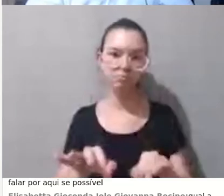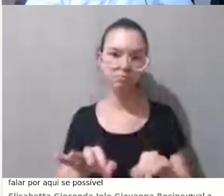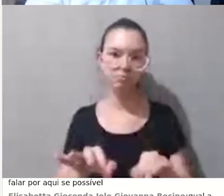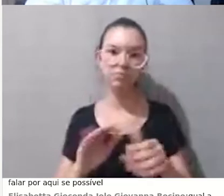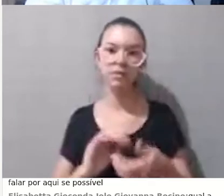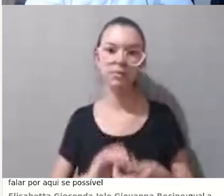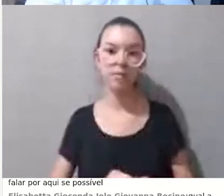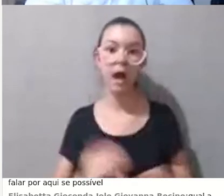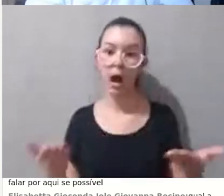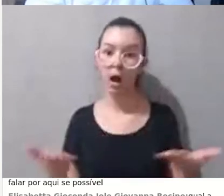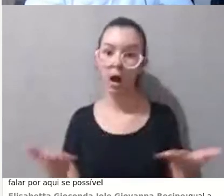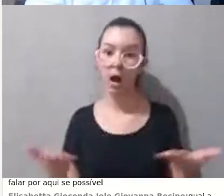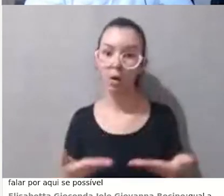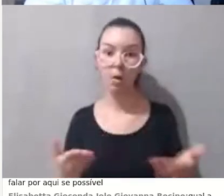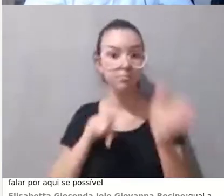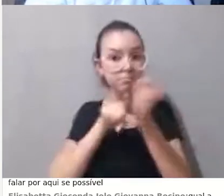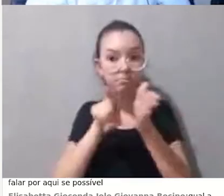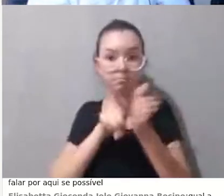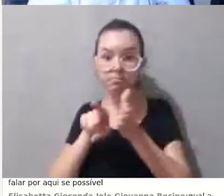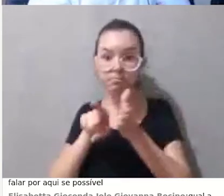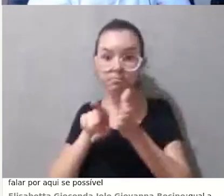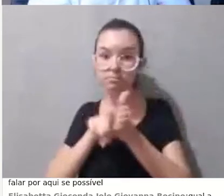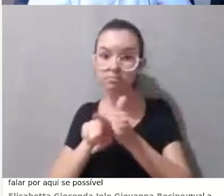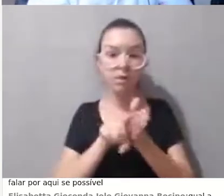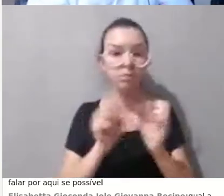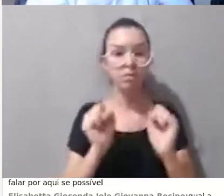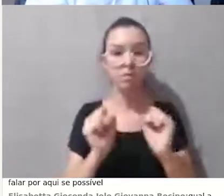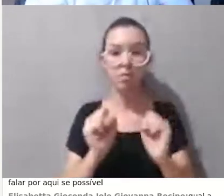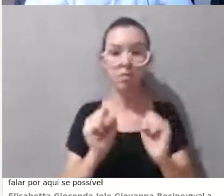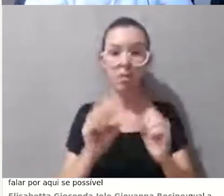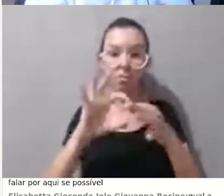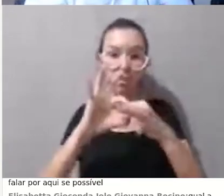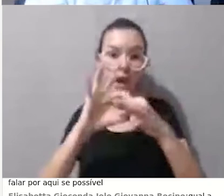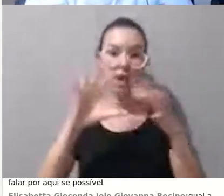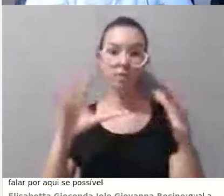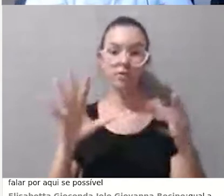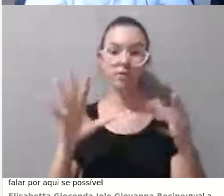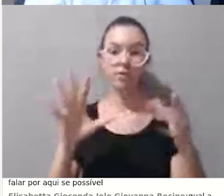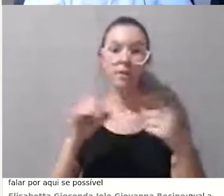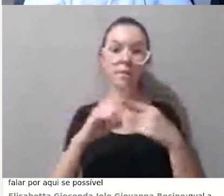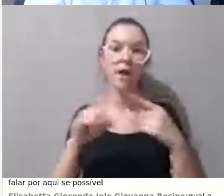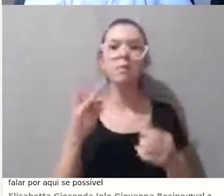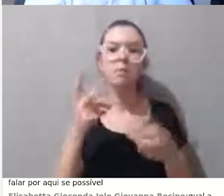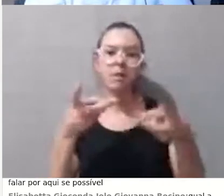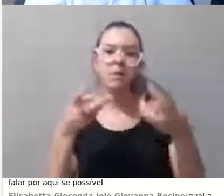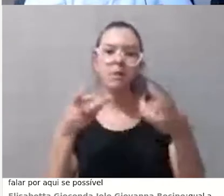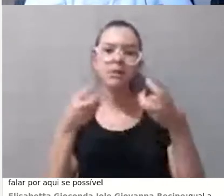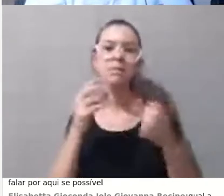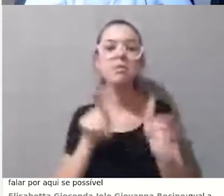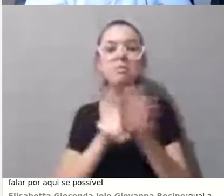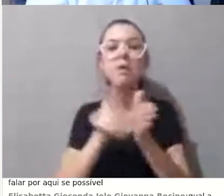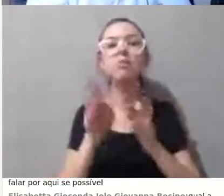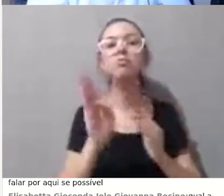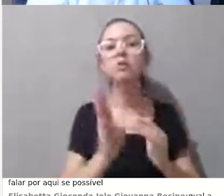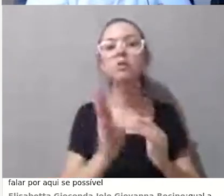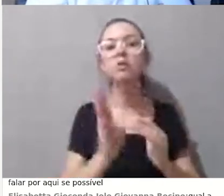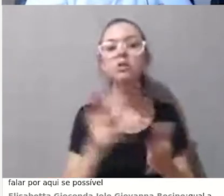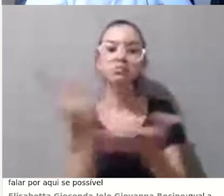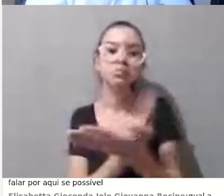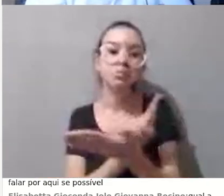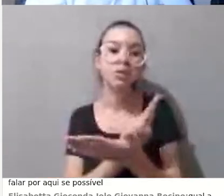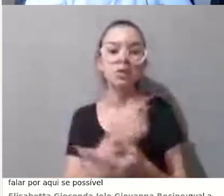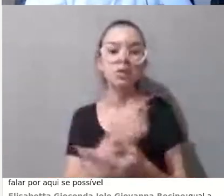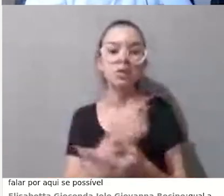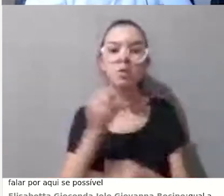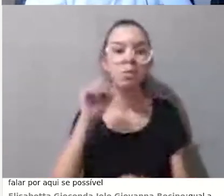espaço para perguntas, mas as perguntas acabaram sendo feitas já durante a apresentação, não sei se tem mais algum ponto, que